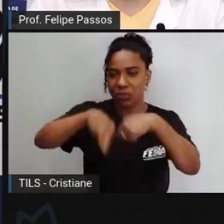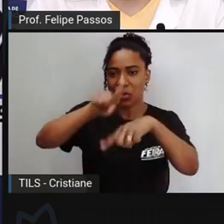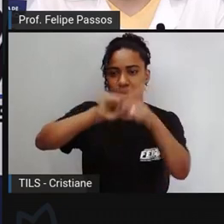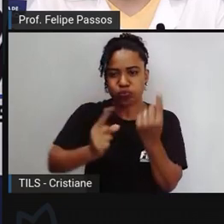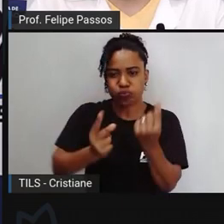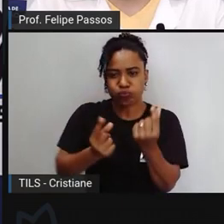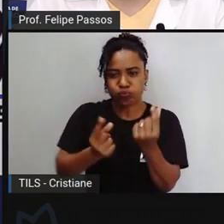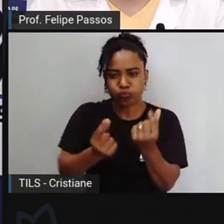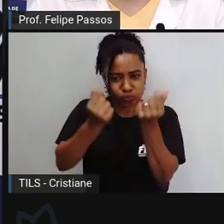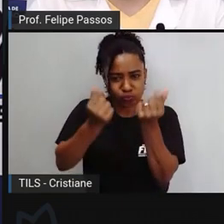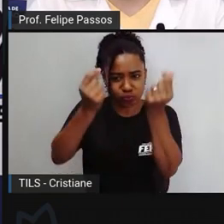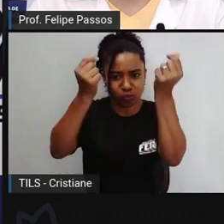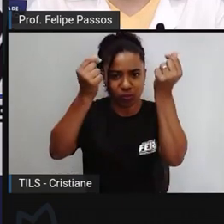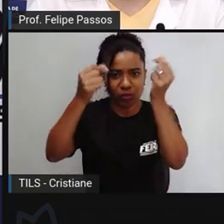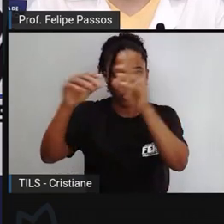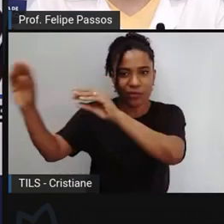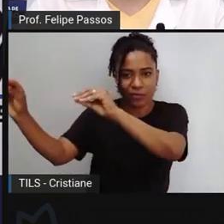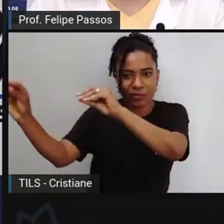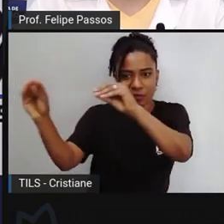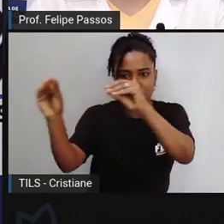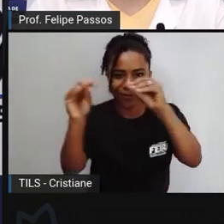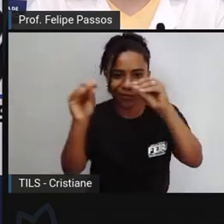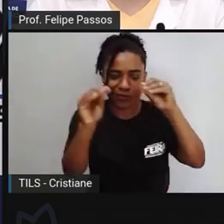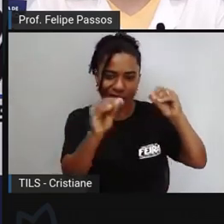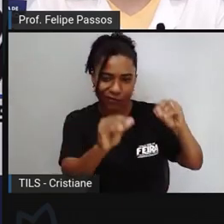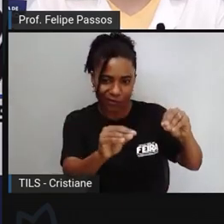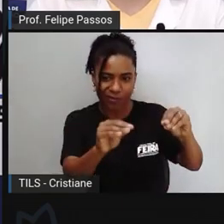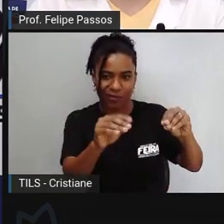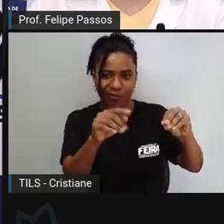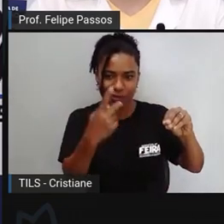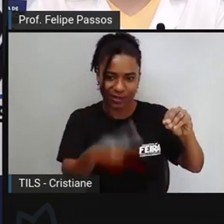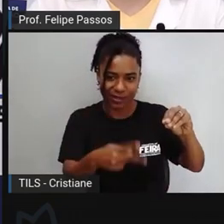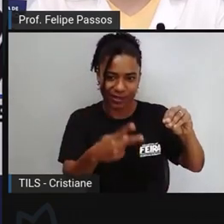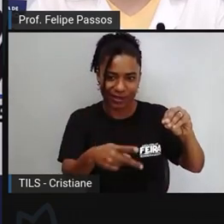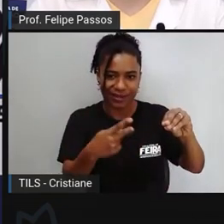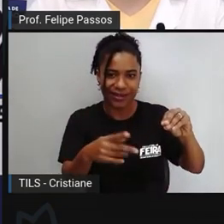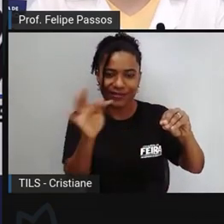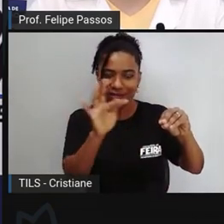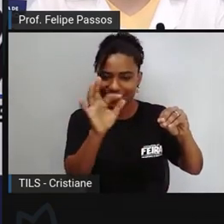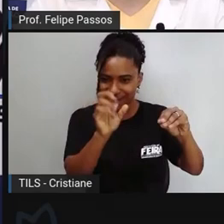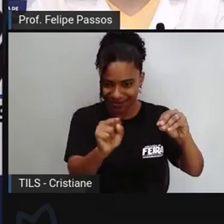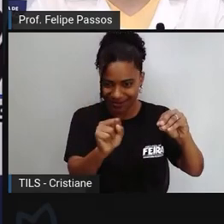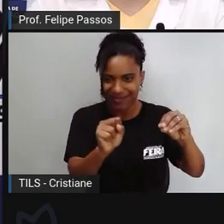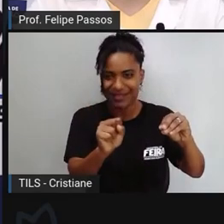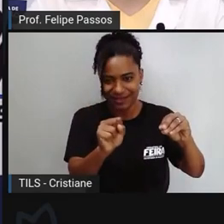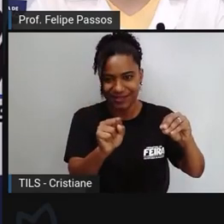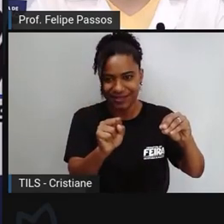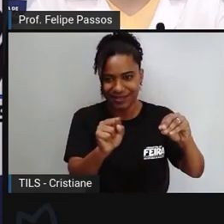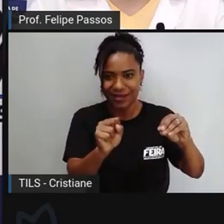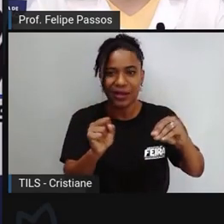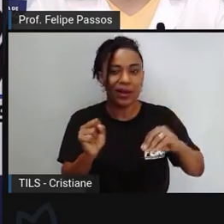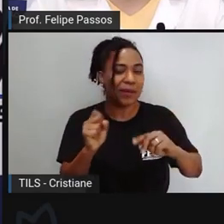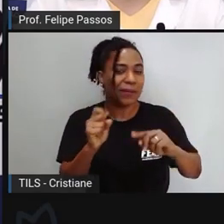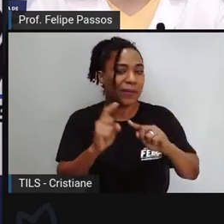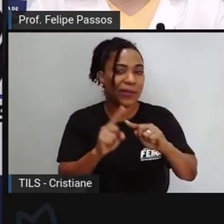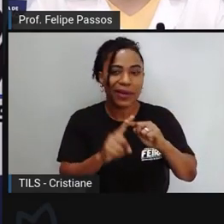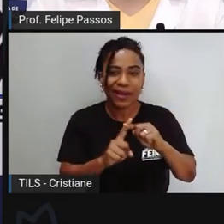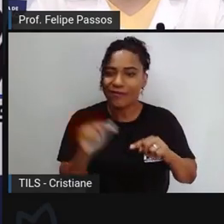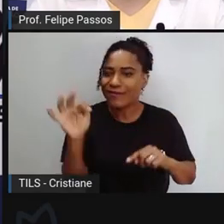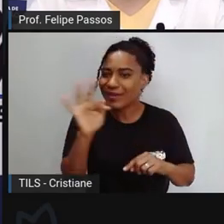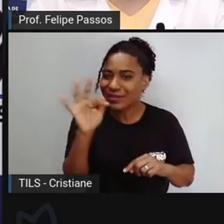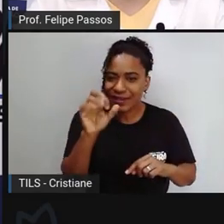Santana, abrir minha farmácia, porque com esta degradação